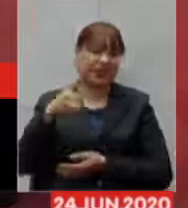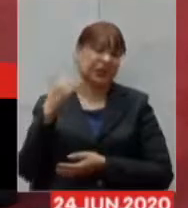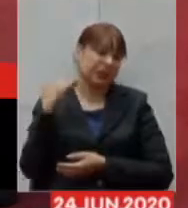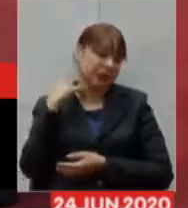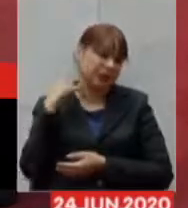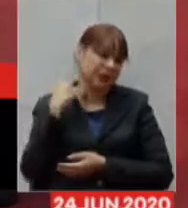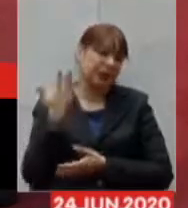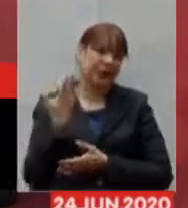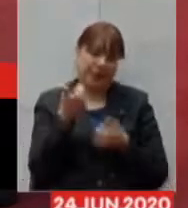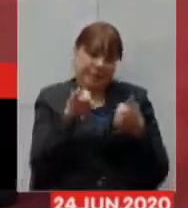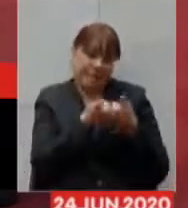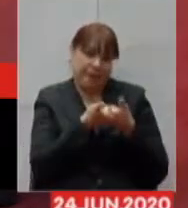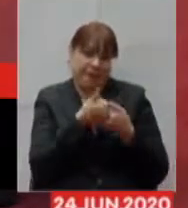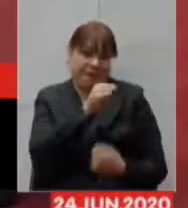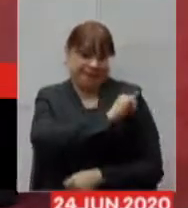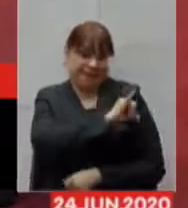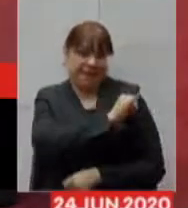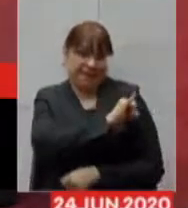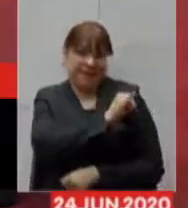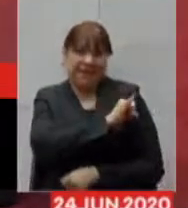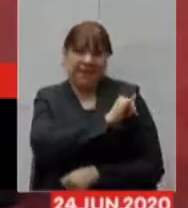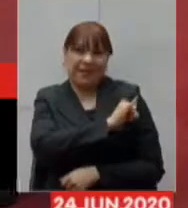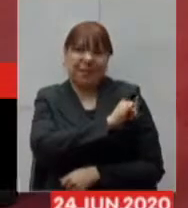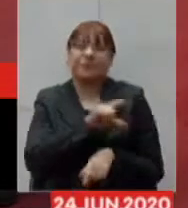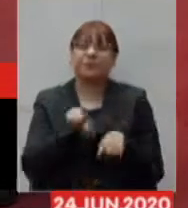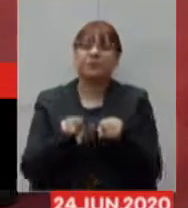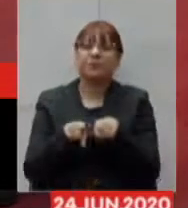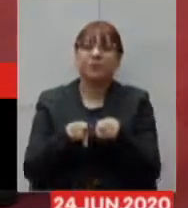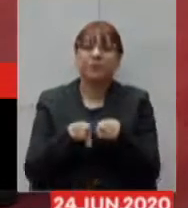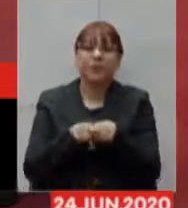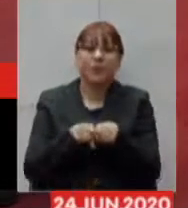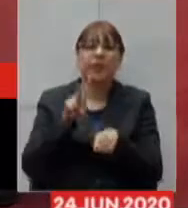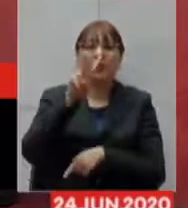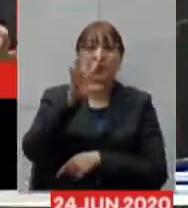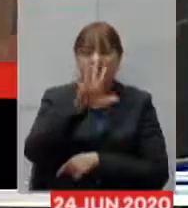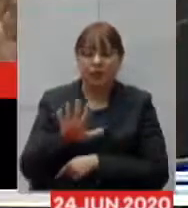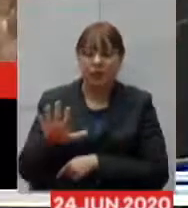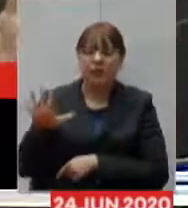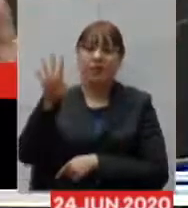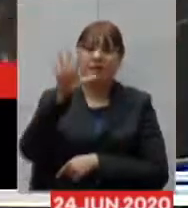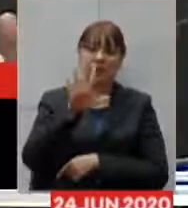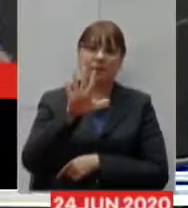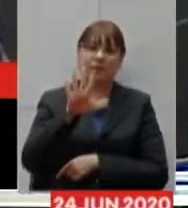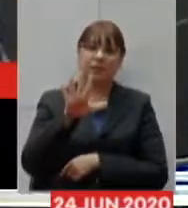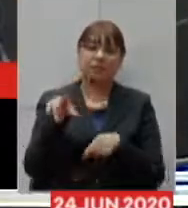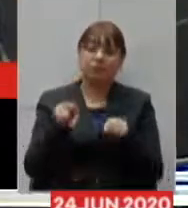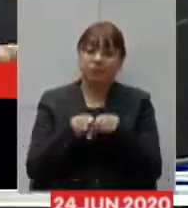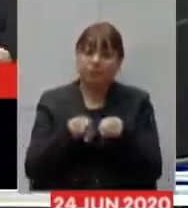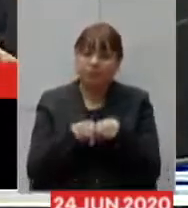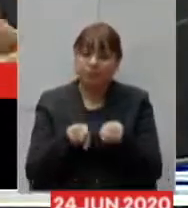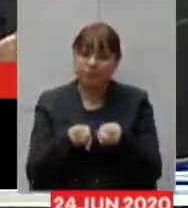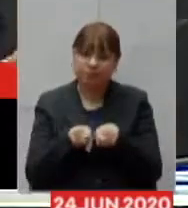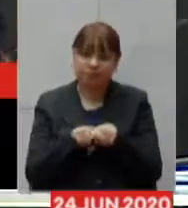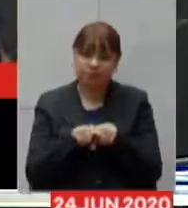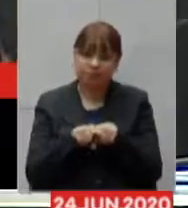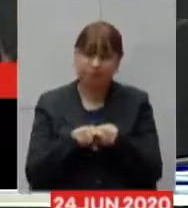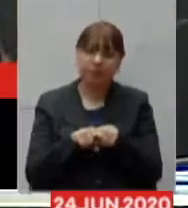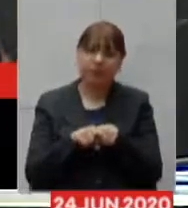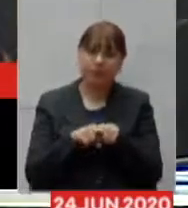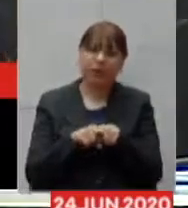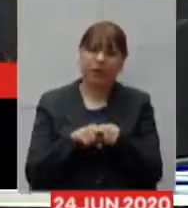Janeiro, na região do Vale do Aço, e alguns focos também aqui na região